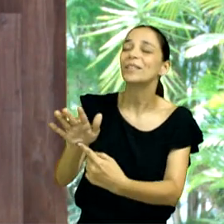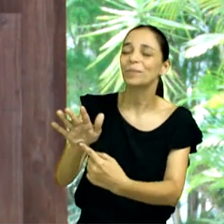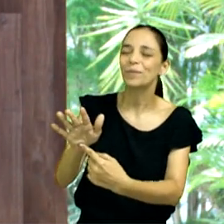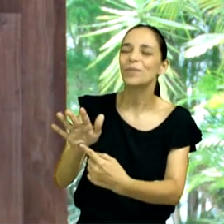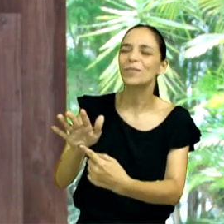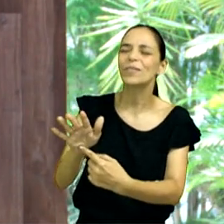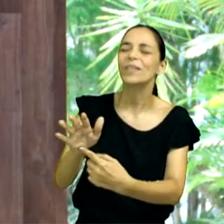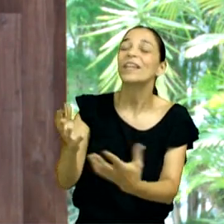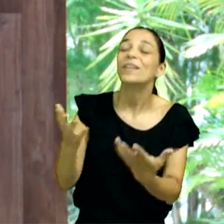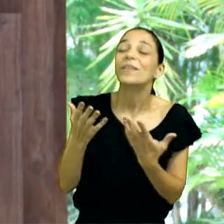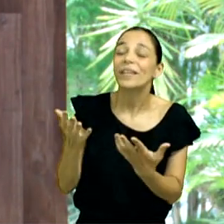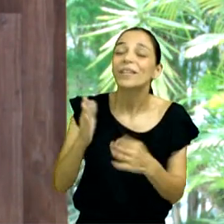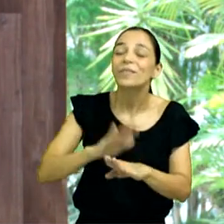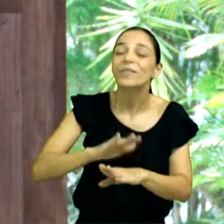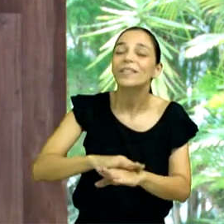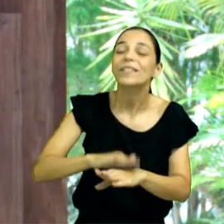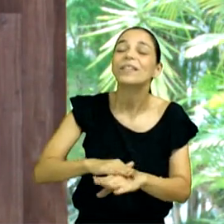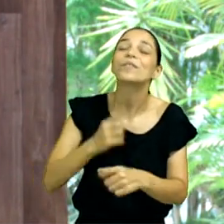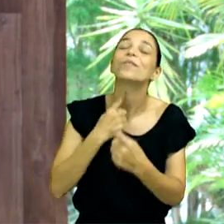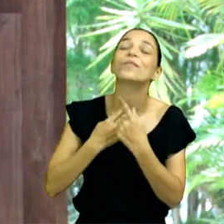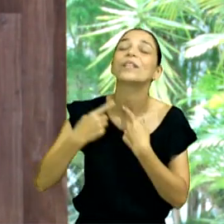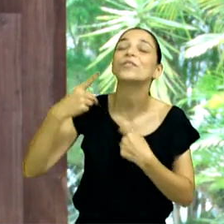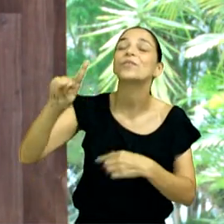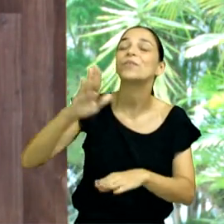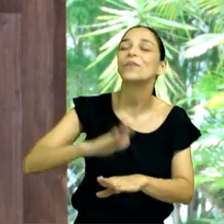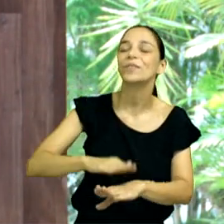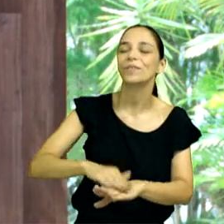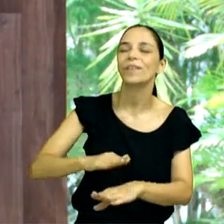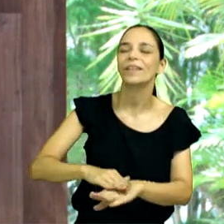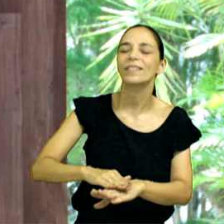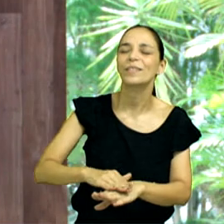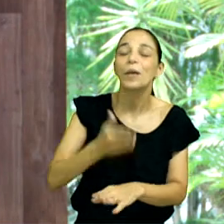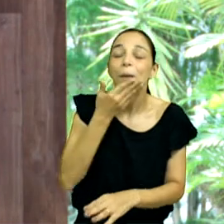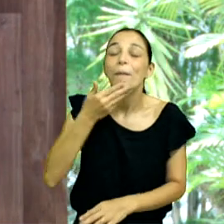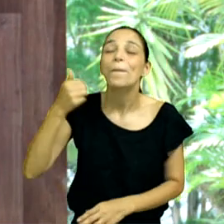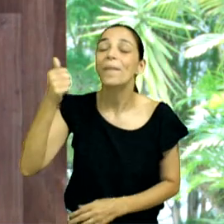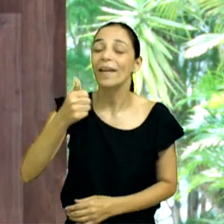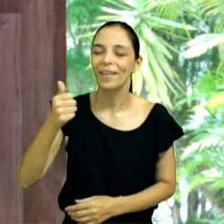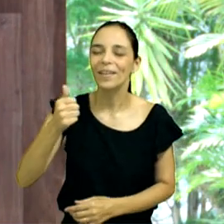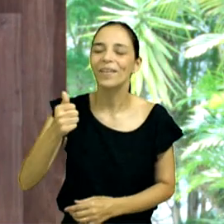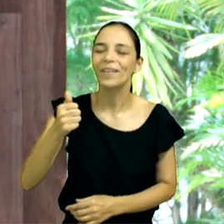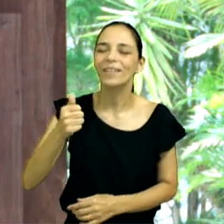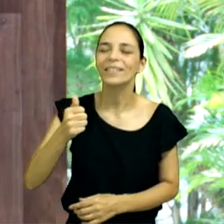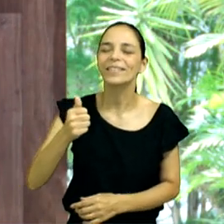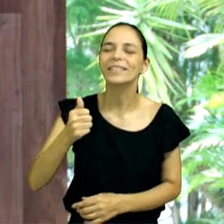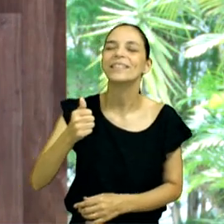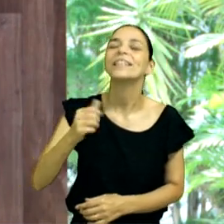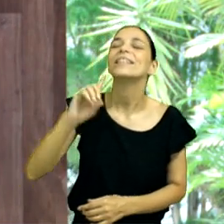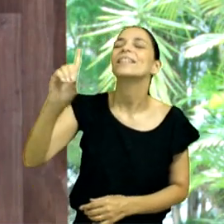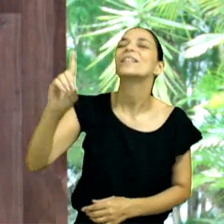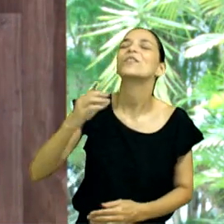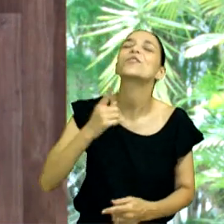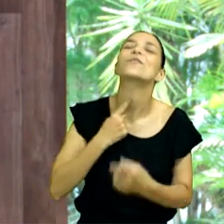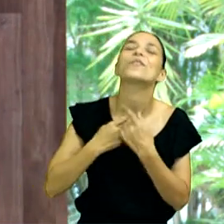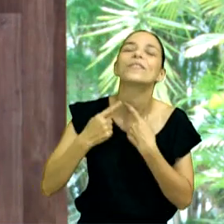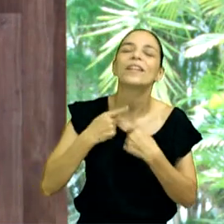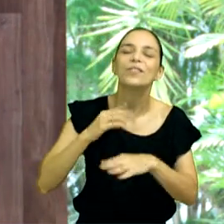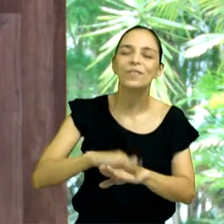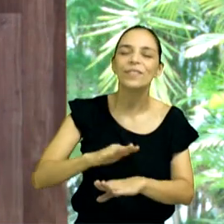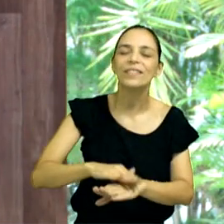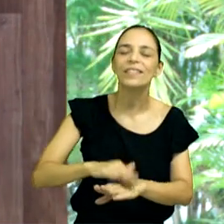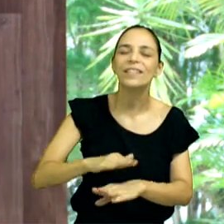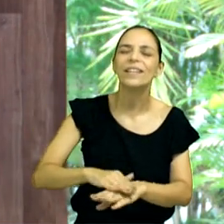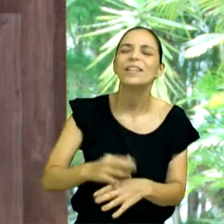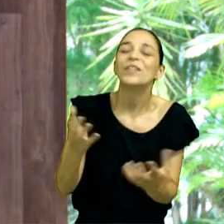fazer o que te agrada, agradar o Senhor, melhor, importa agradar a Deus, eu quero, Senhor,